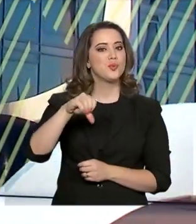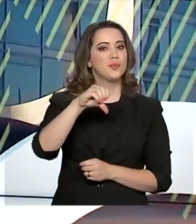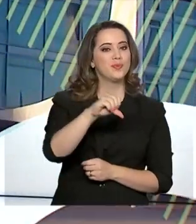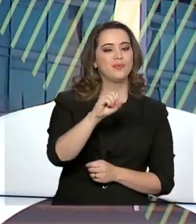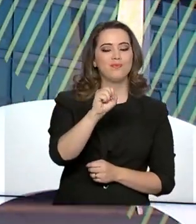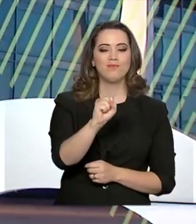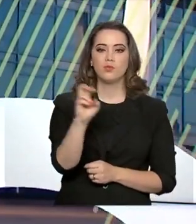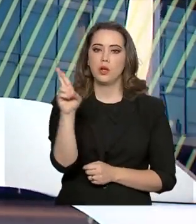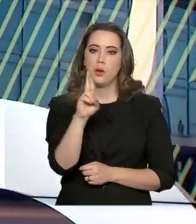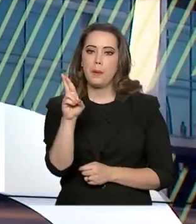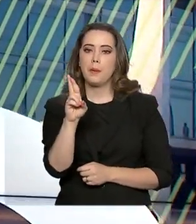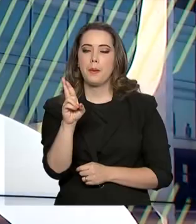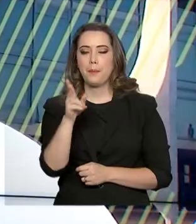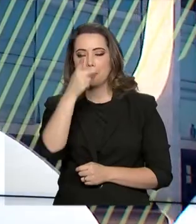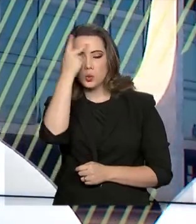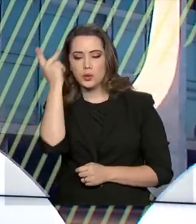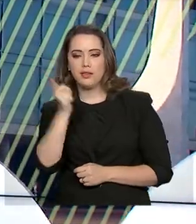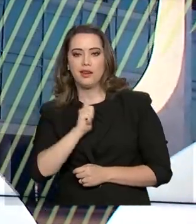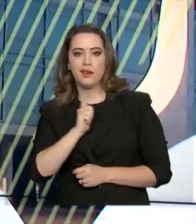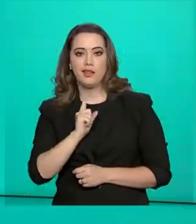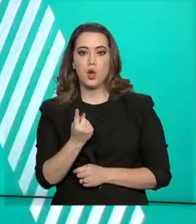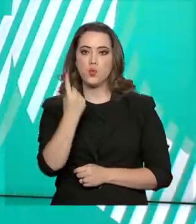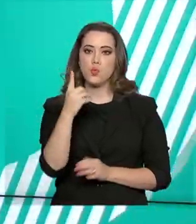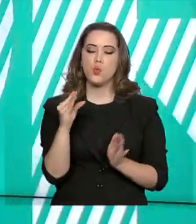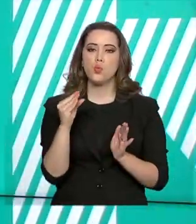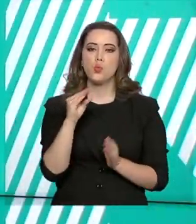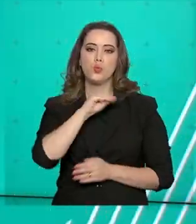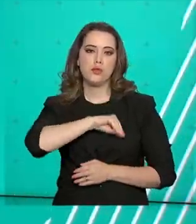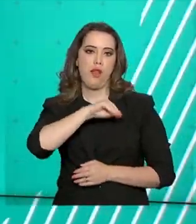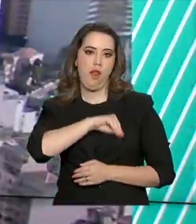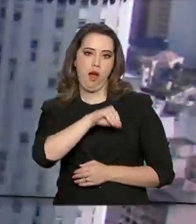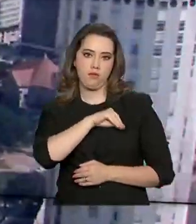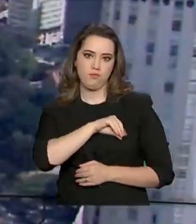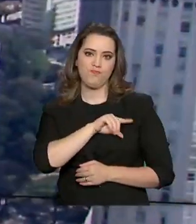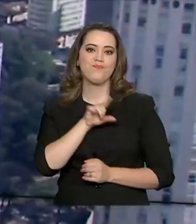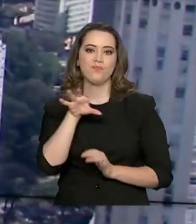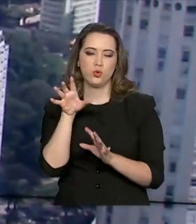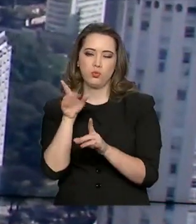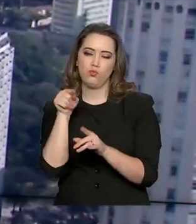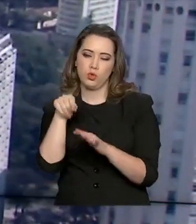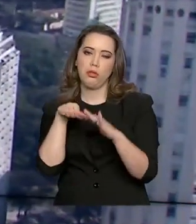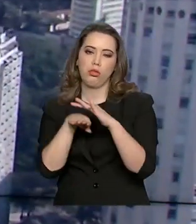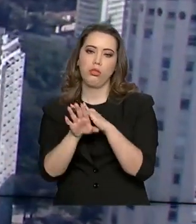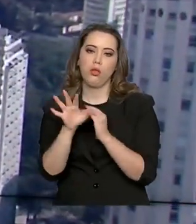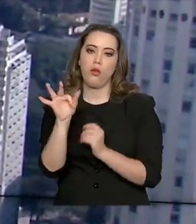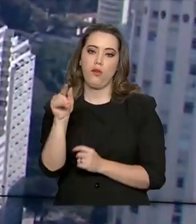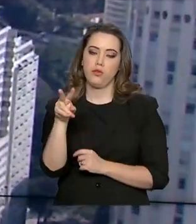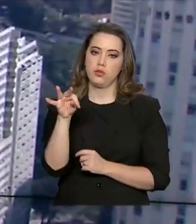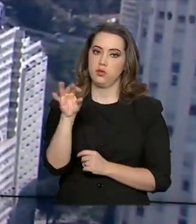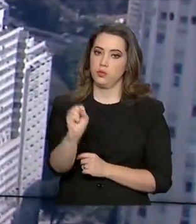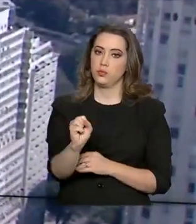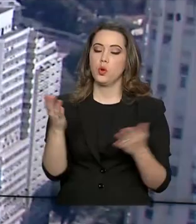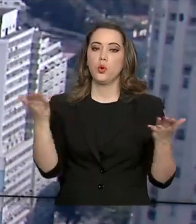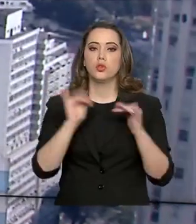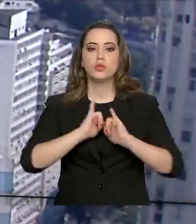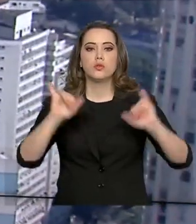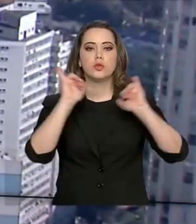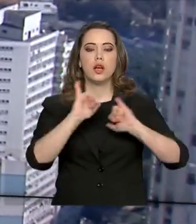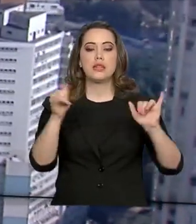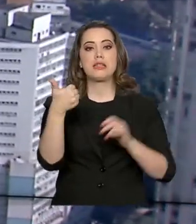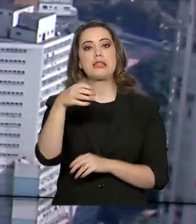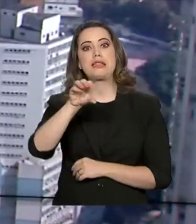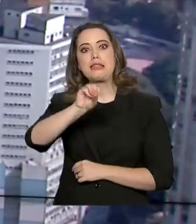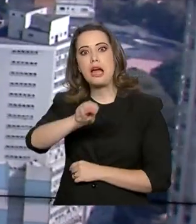,00 para quem tem até um salário mínimo de saldo. Hoje, a Caixa divulgou o calendário para saques. 10